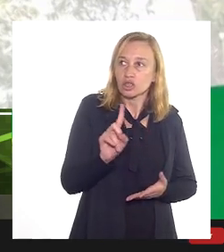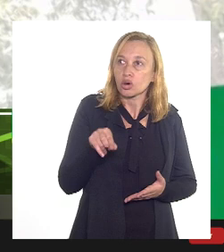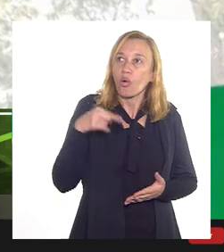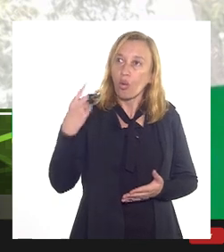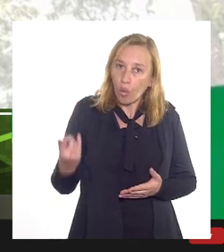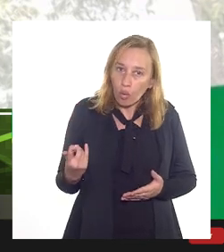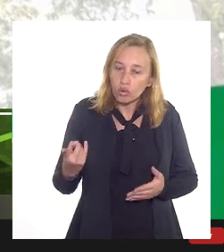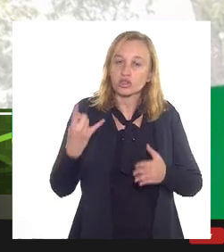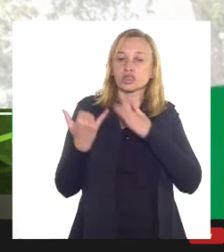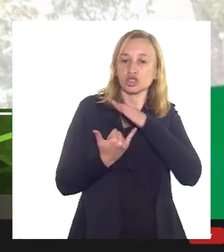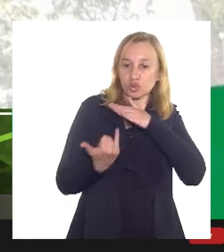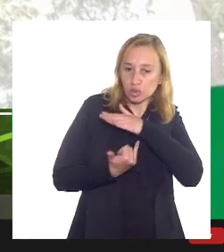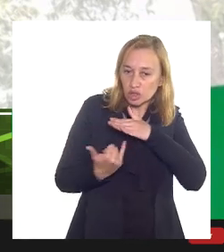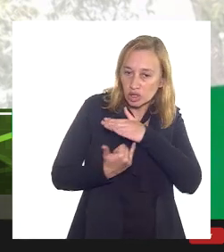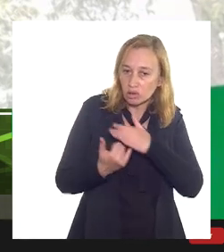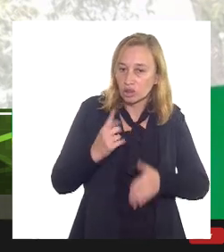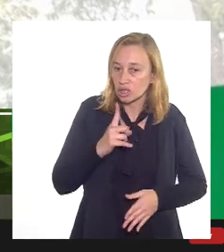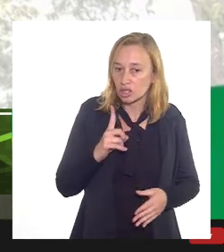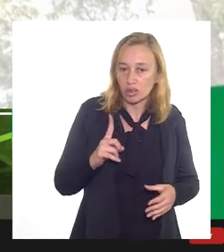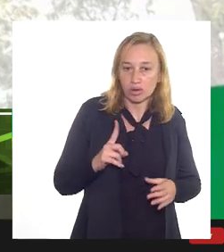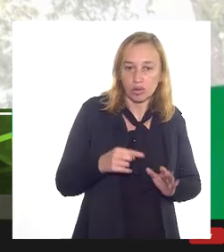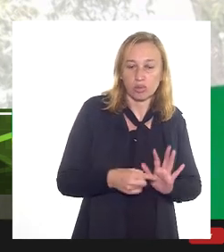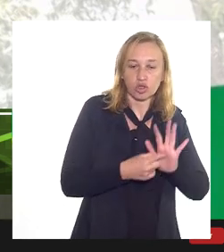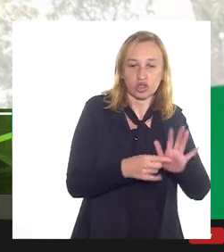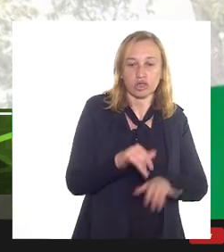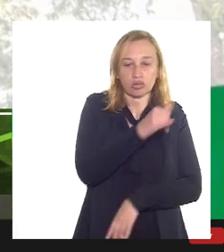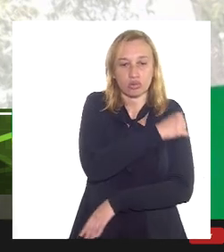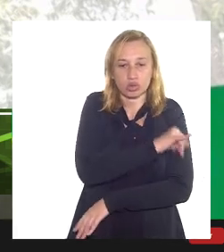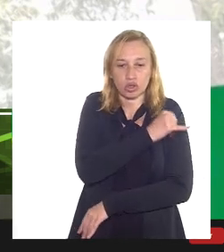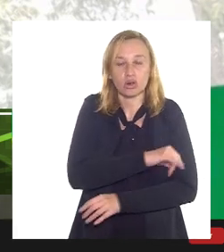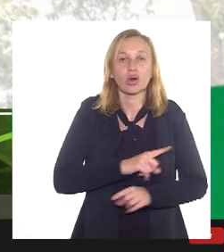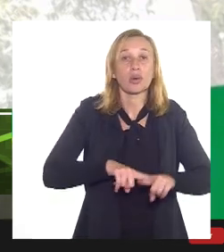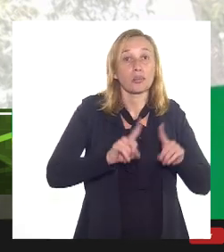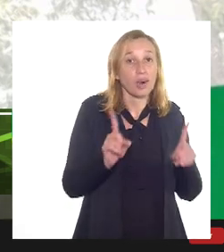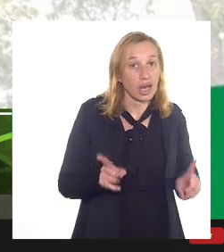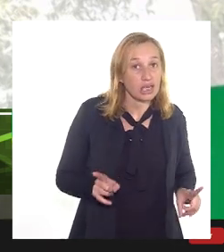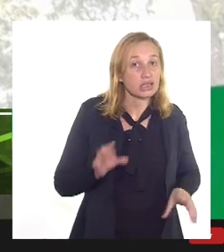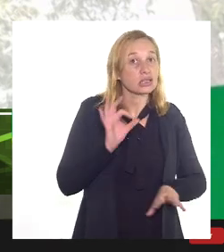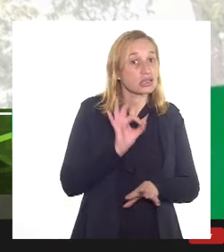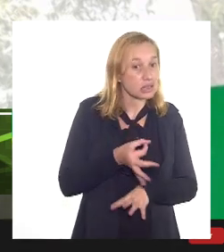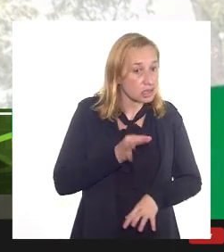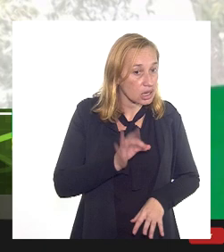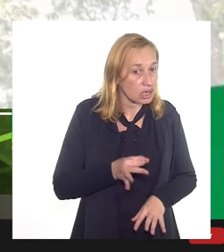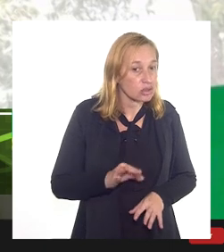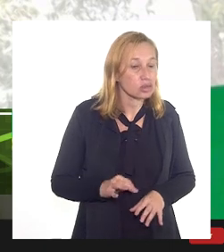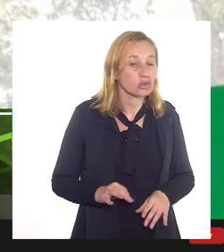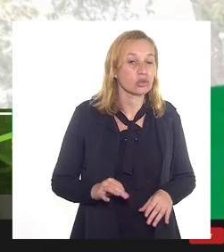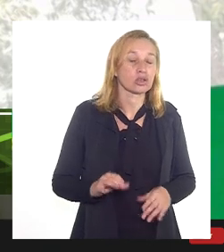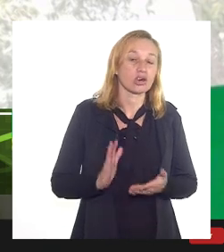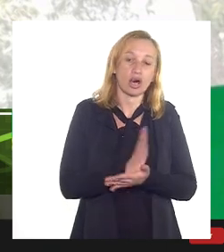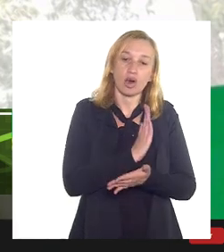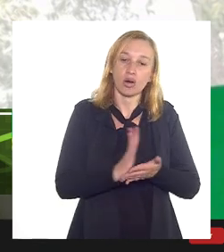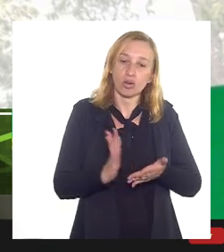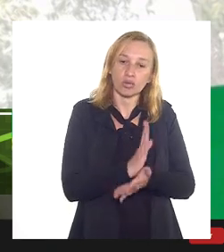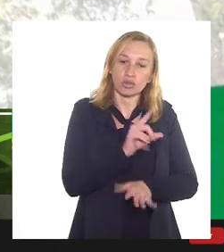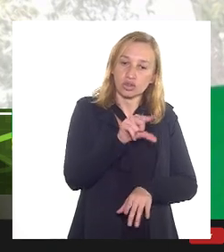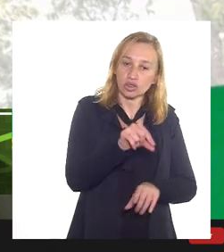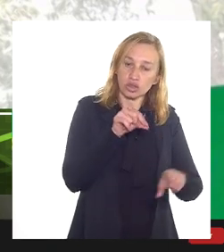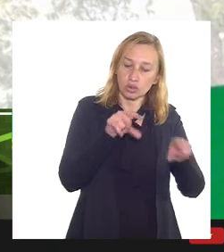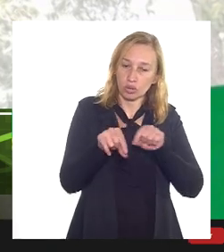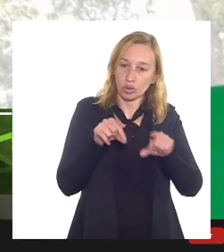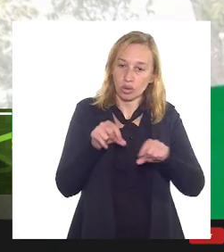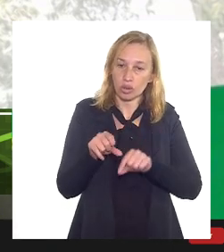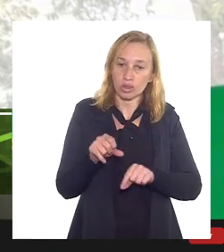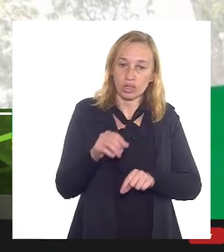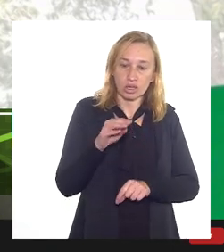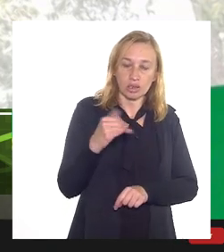outras instituições que não estão localizadas no Rio. Mas, sim, um dos fatores para a decisão são justamente